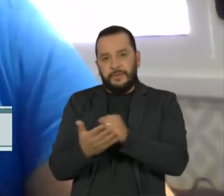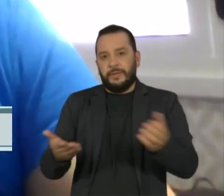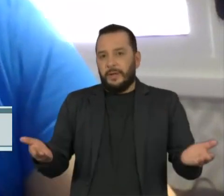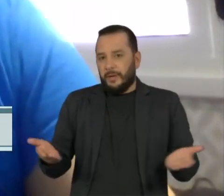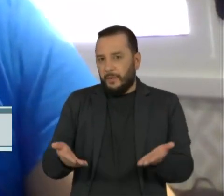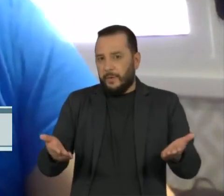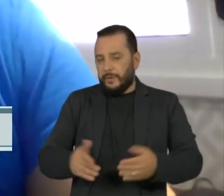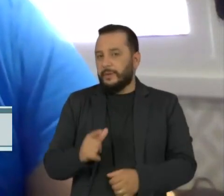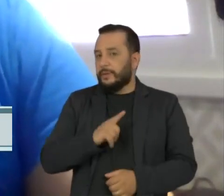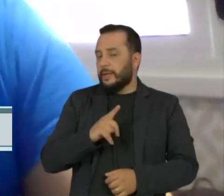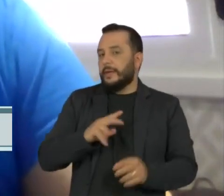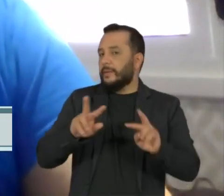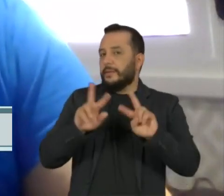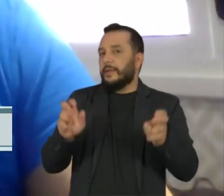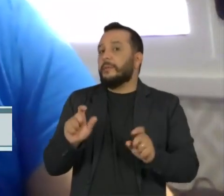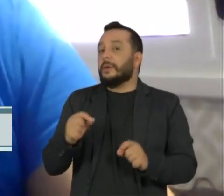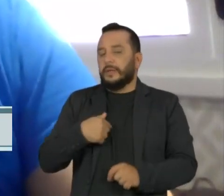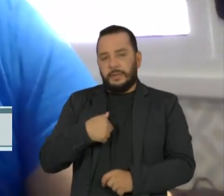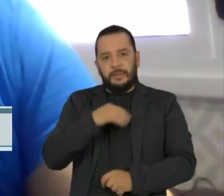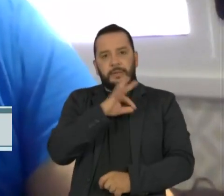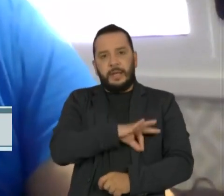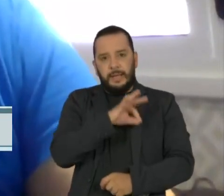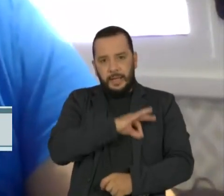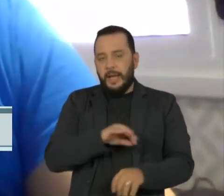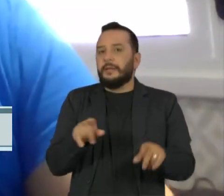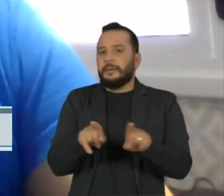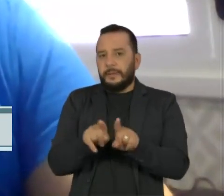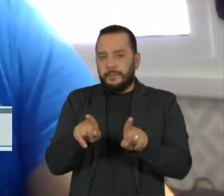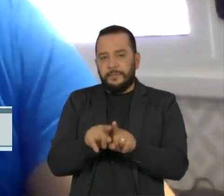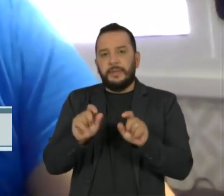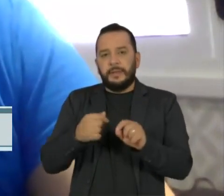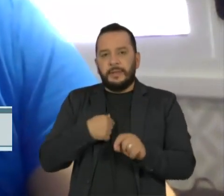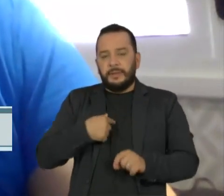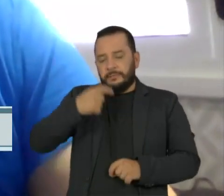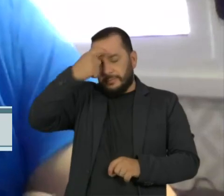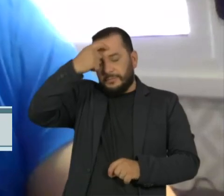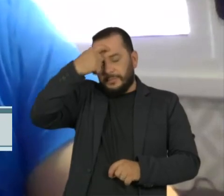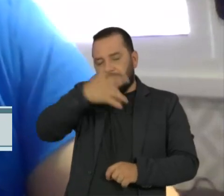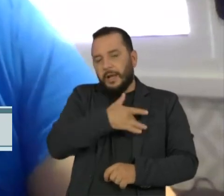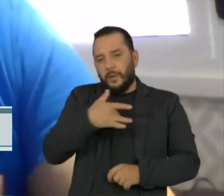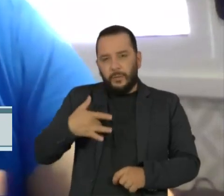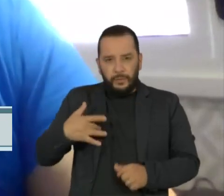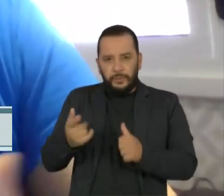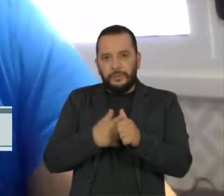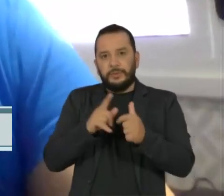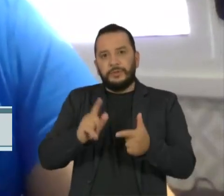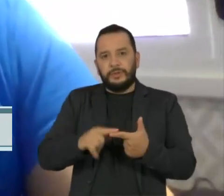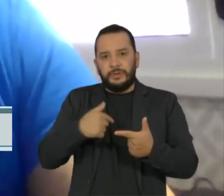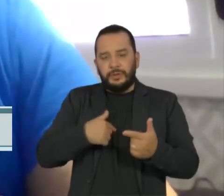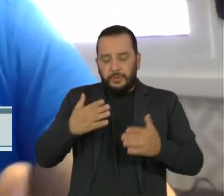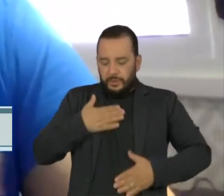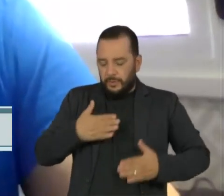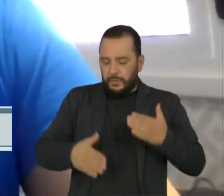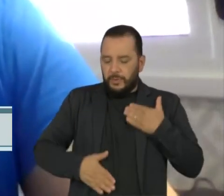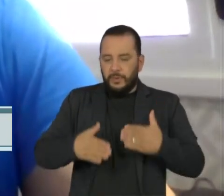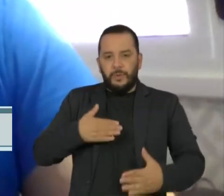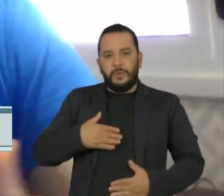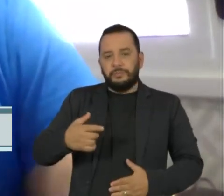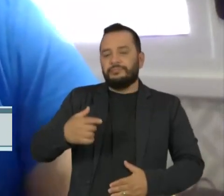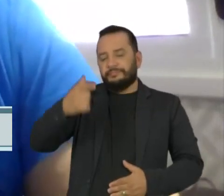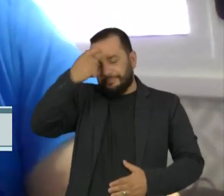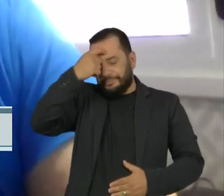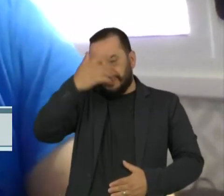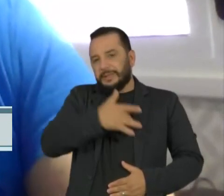não só a questão da renda, mas toda uma questão de saúde mental, uma questão de saúde do próprio corpo, enfim, é preciso